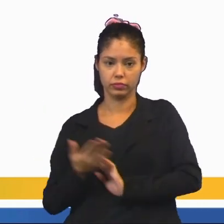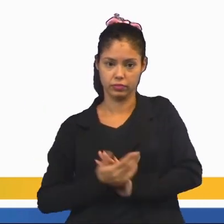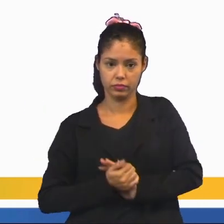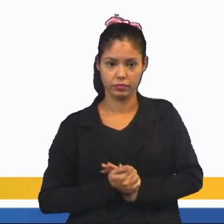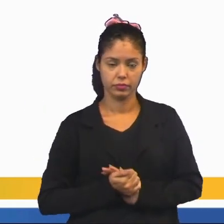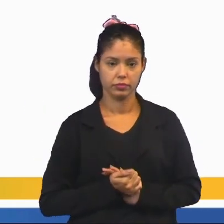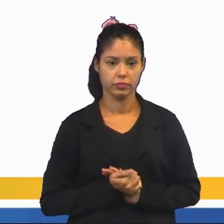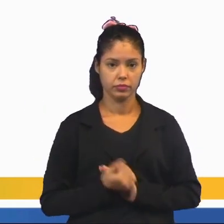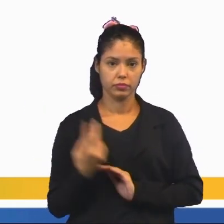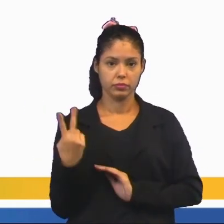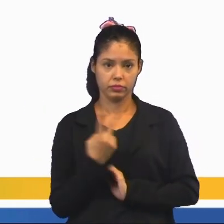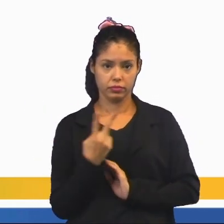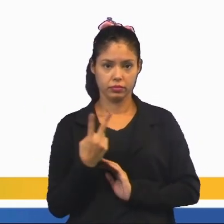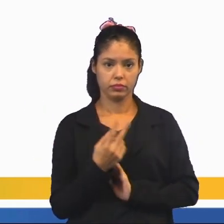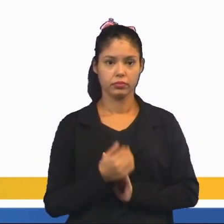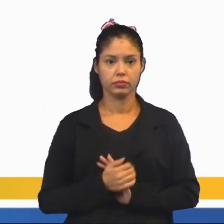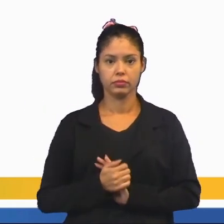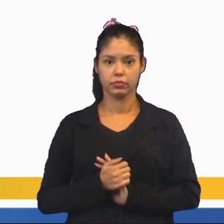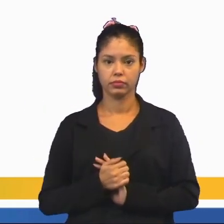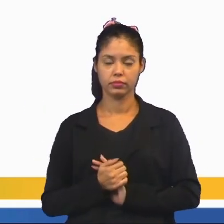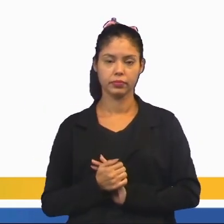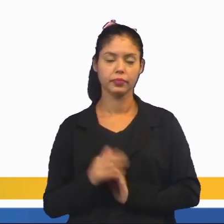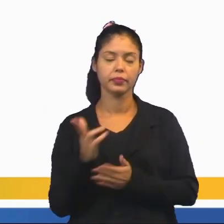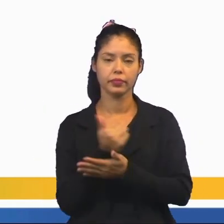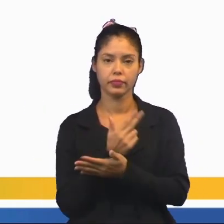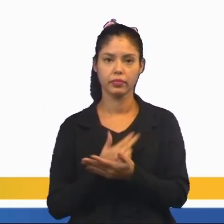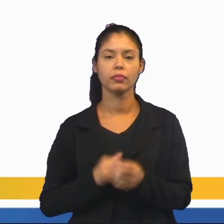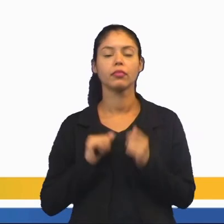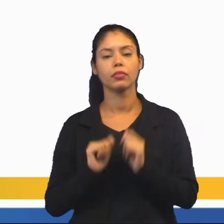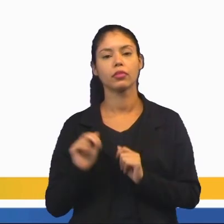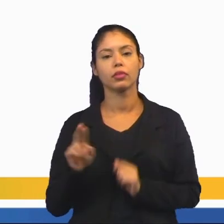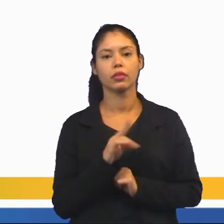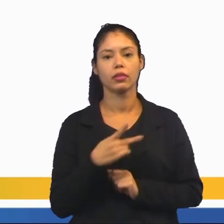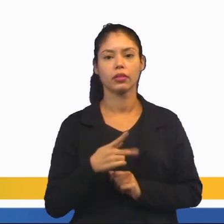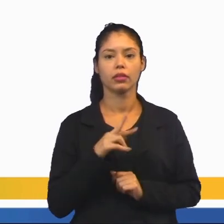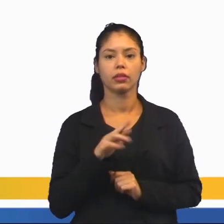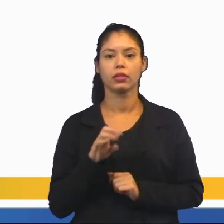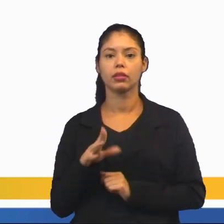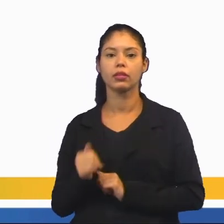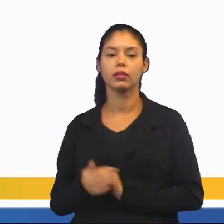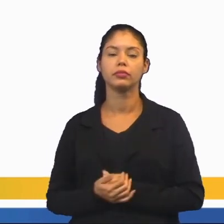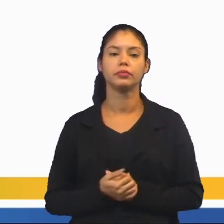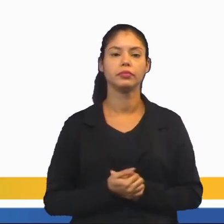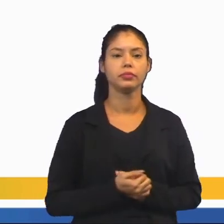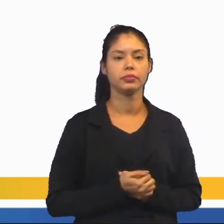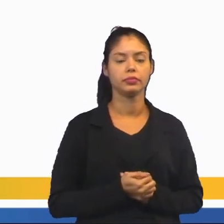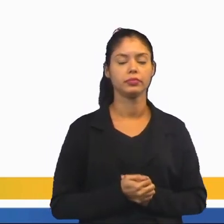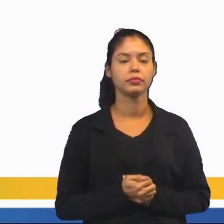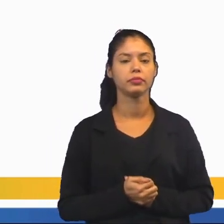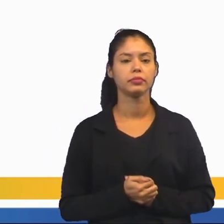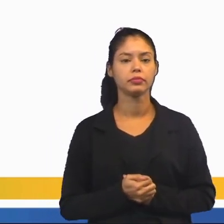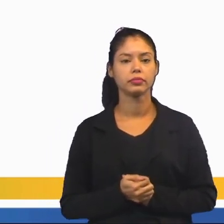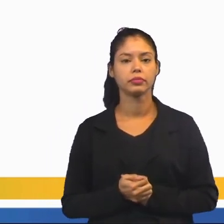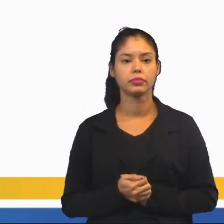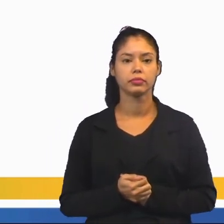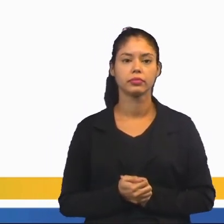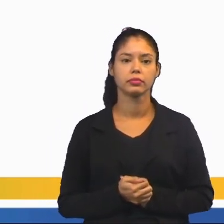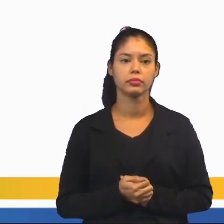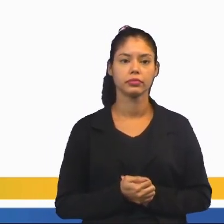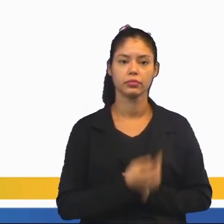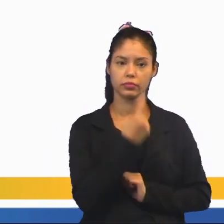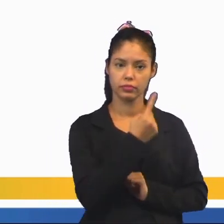representação. E agora aqui, de forma de desenhos que nós chamamos pictóricas, né? Por exemplo, aí a representação